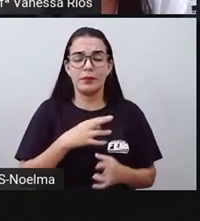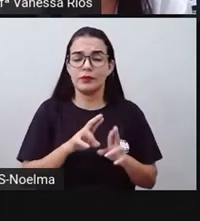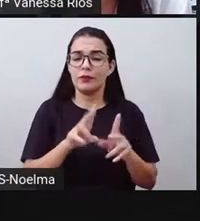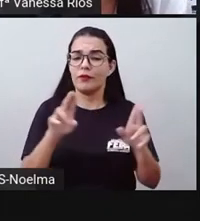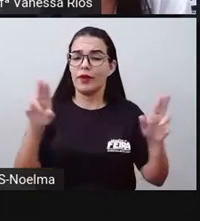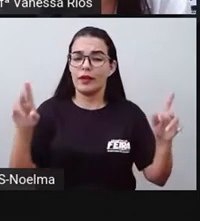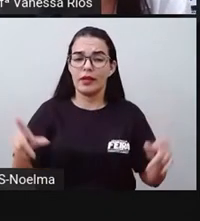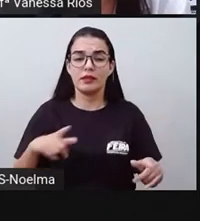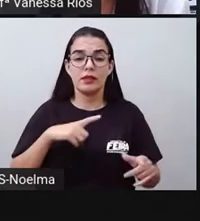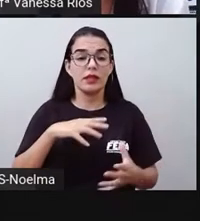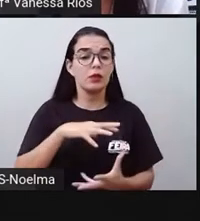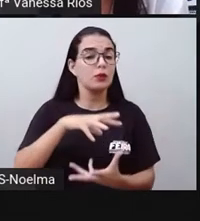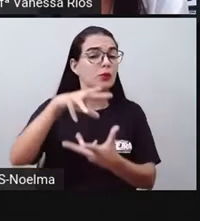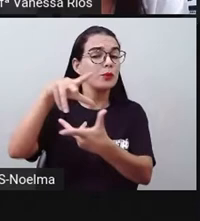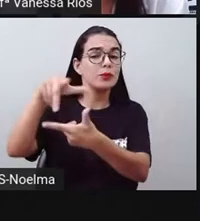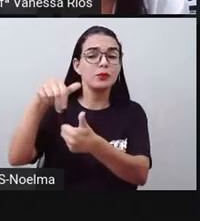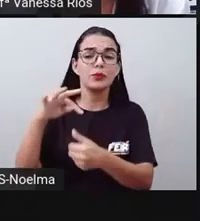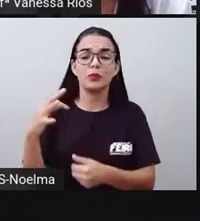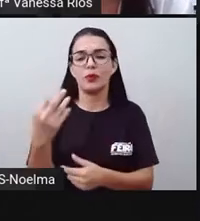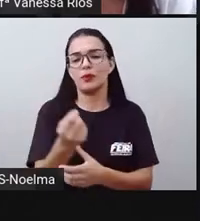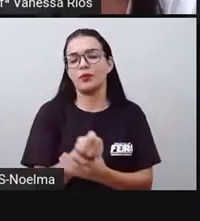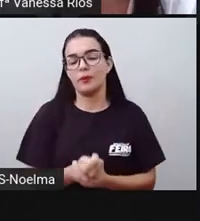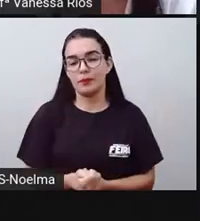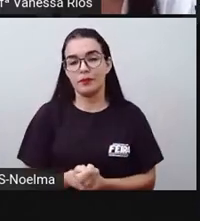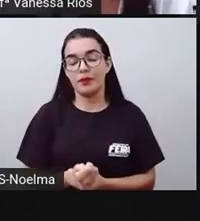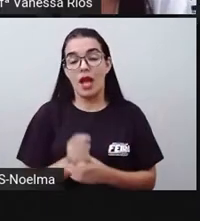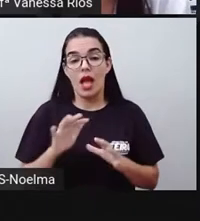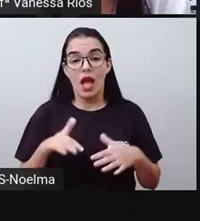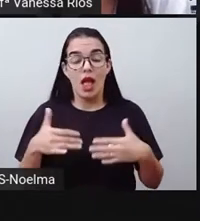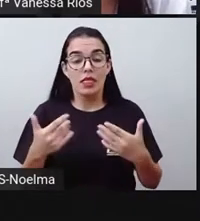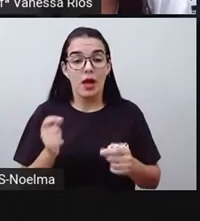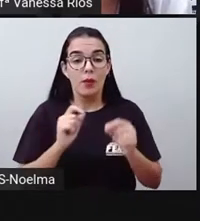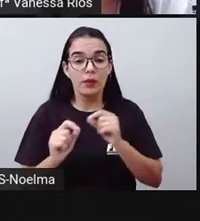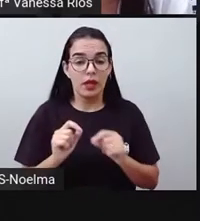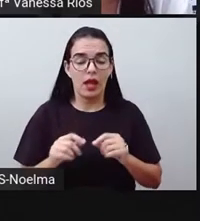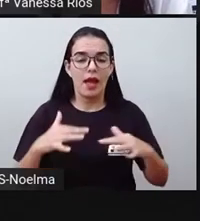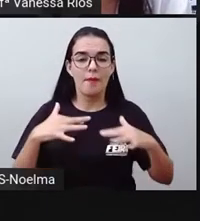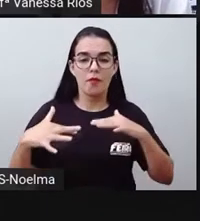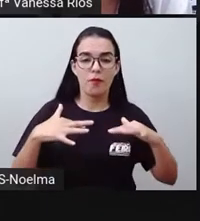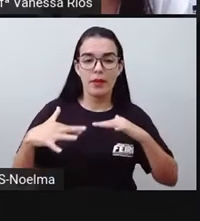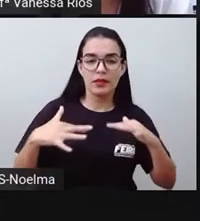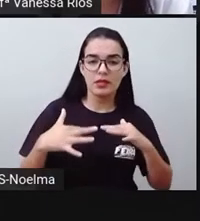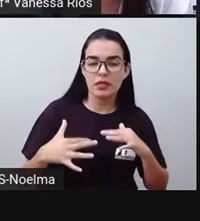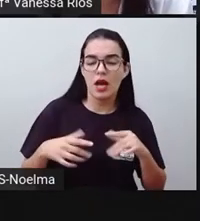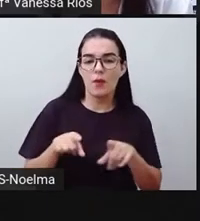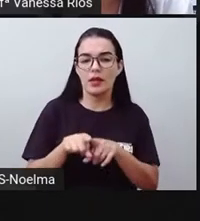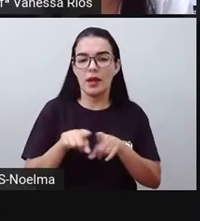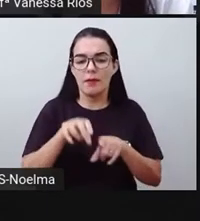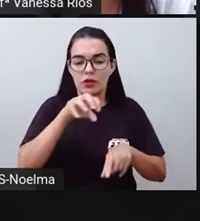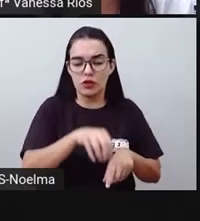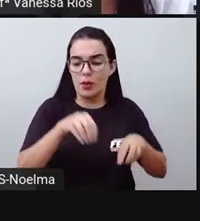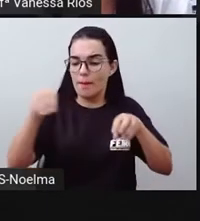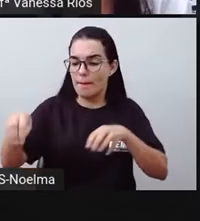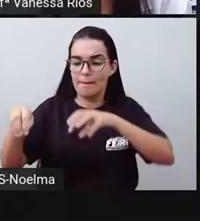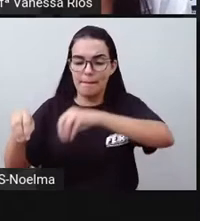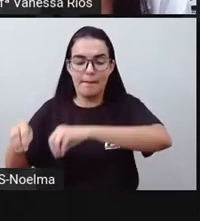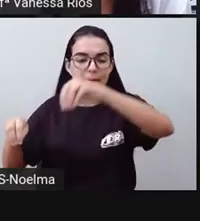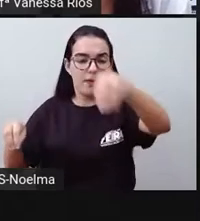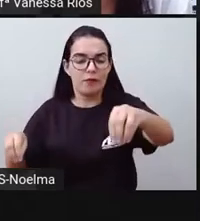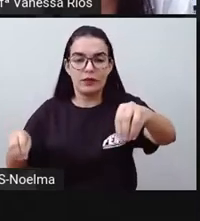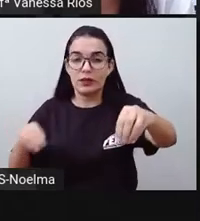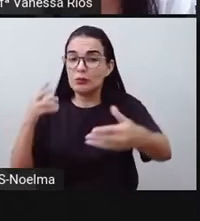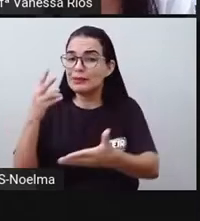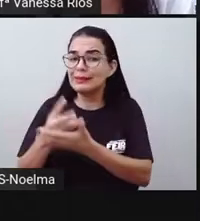todas as partes do mundo. E essa questão de movimentação, de locomoção, é uma ação que